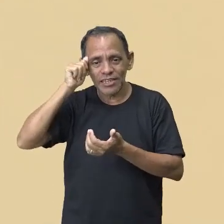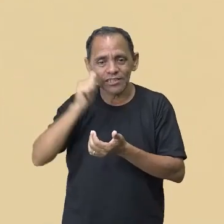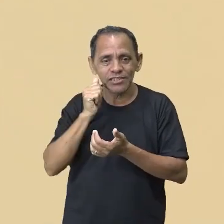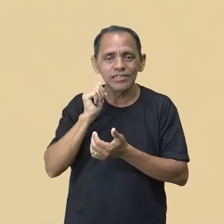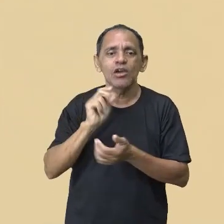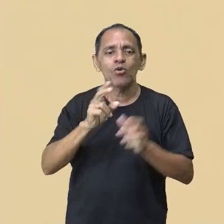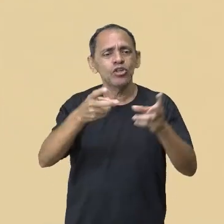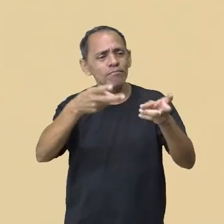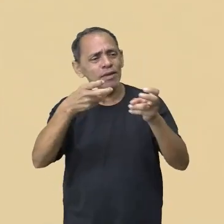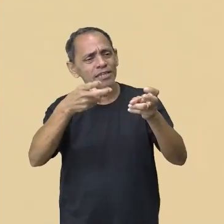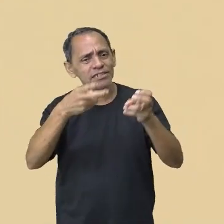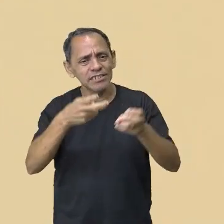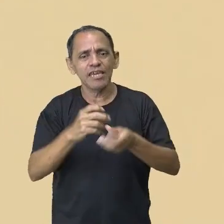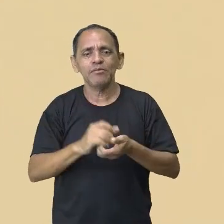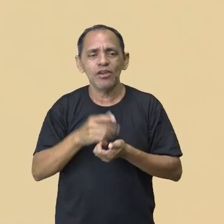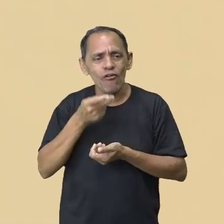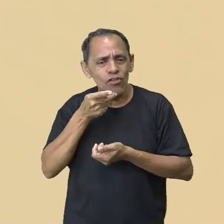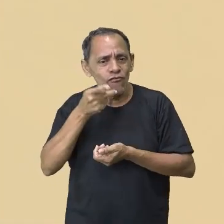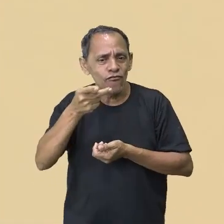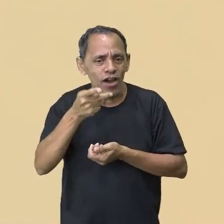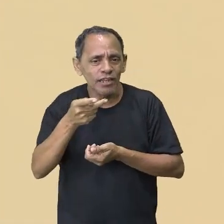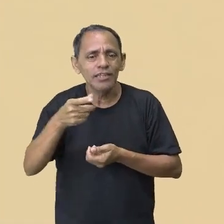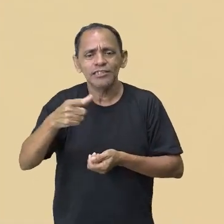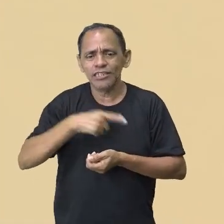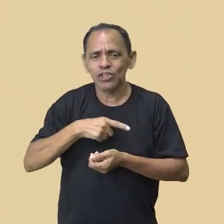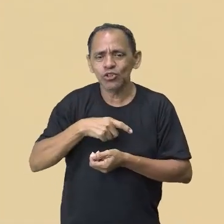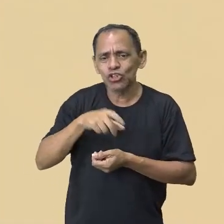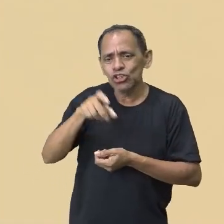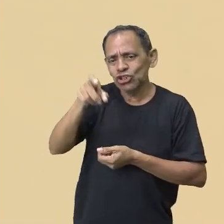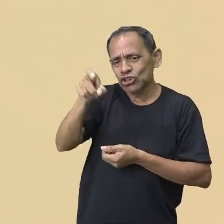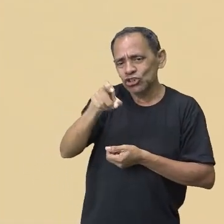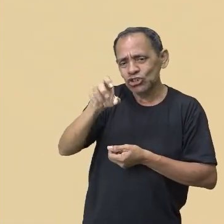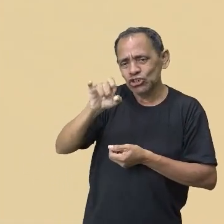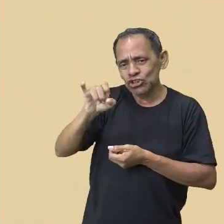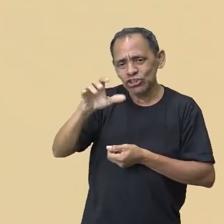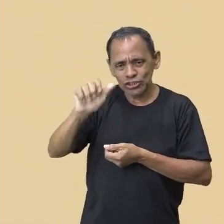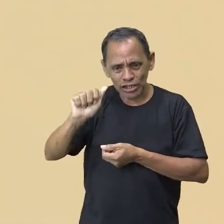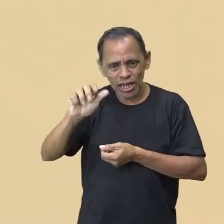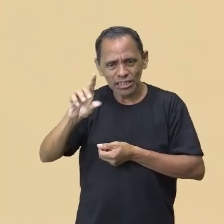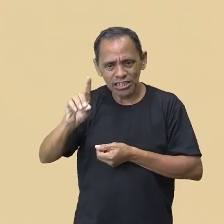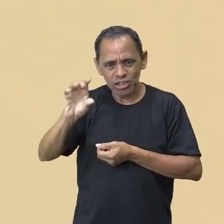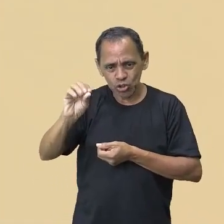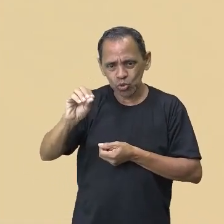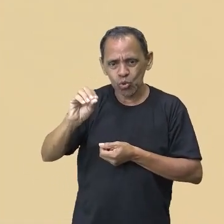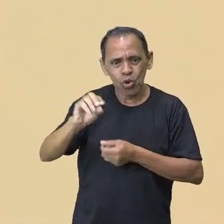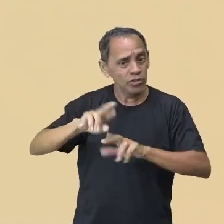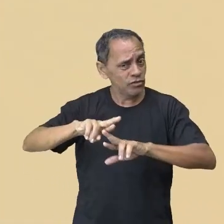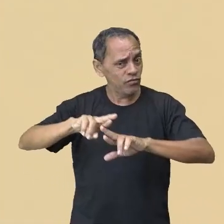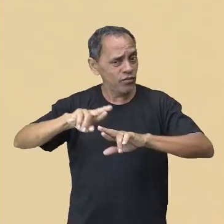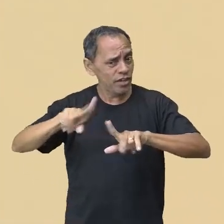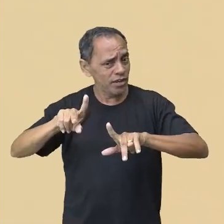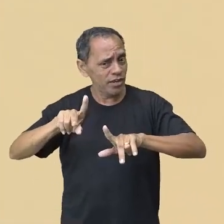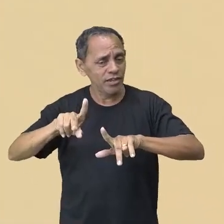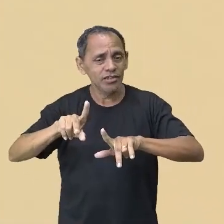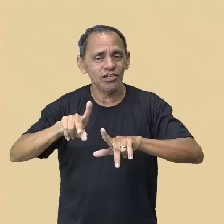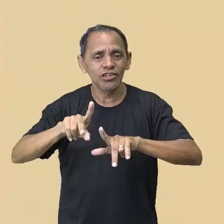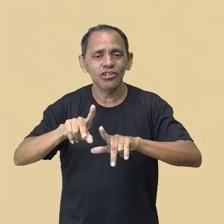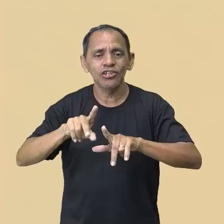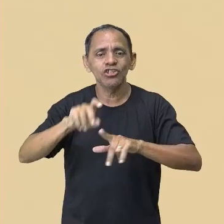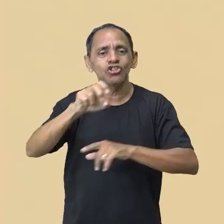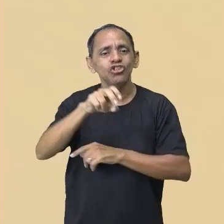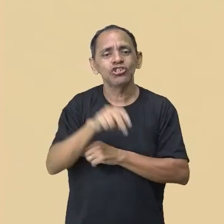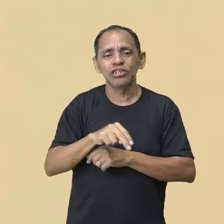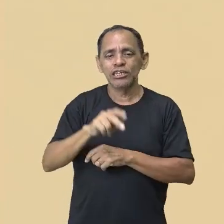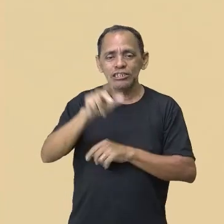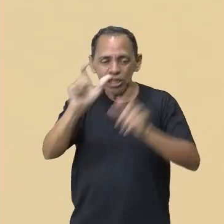regiões aqui do Norte, né? Muito diferente do sotaque dos nordestinos, né? Mais diferente